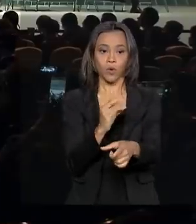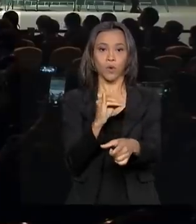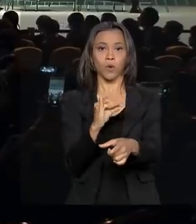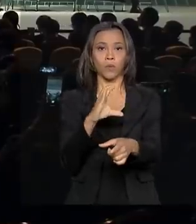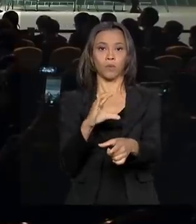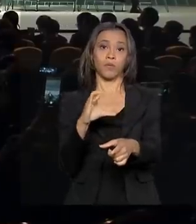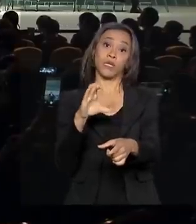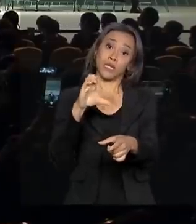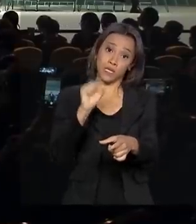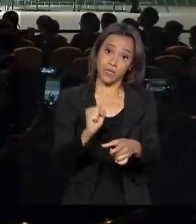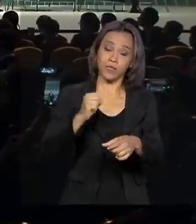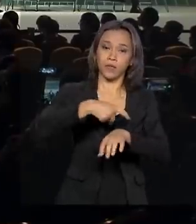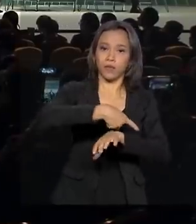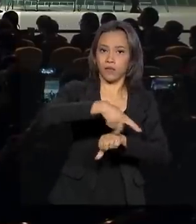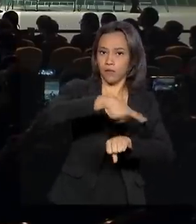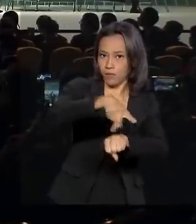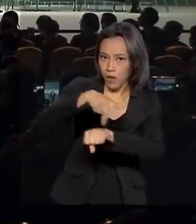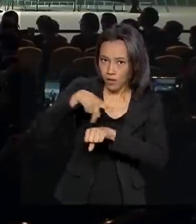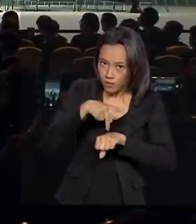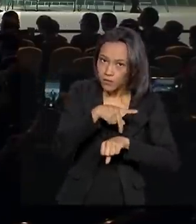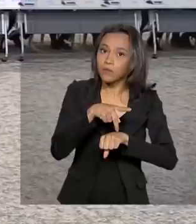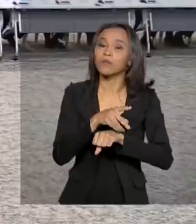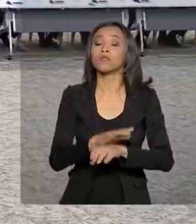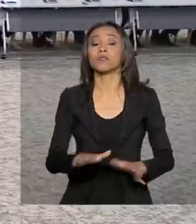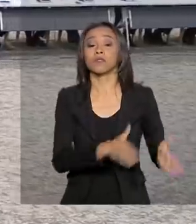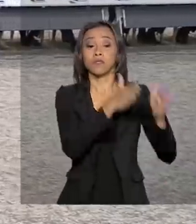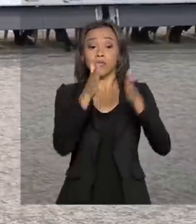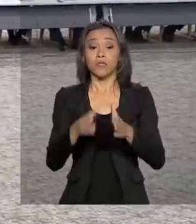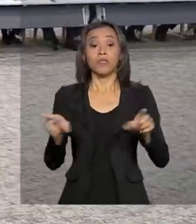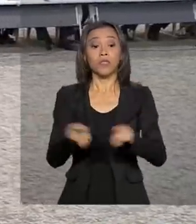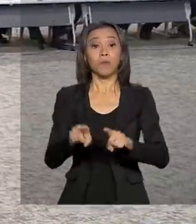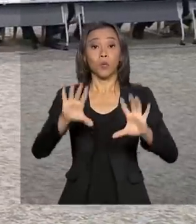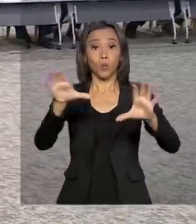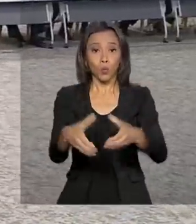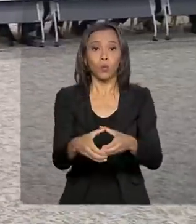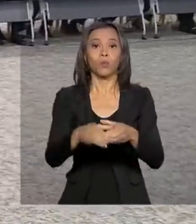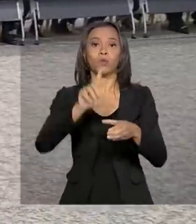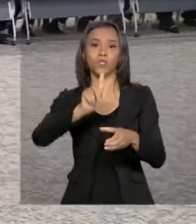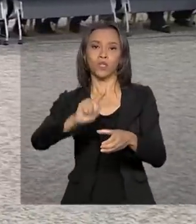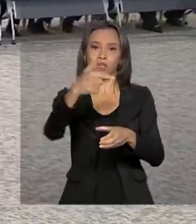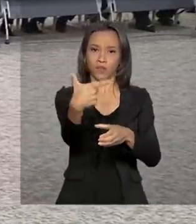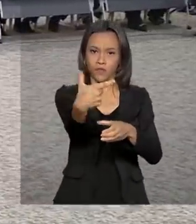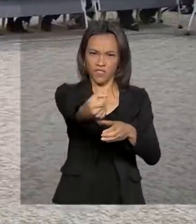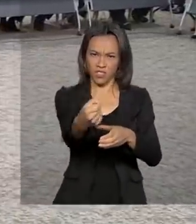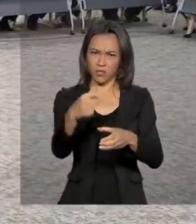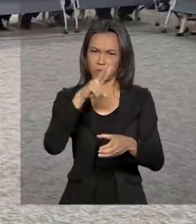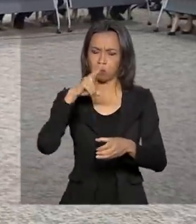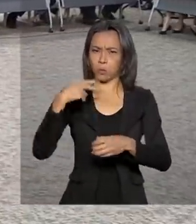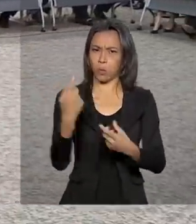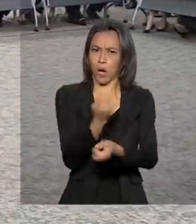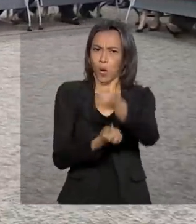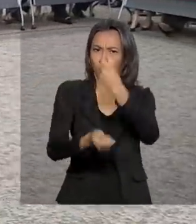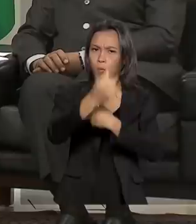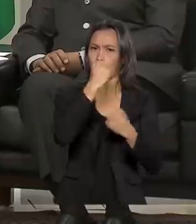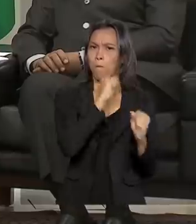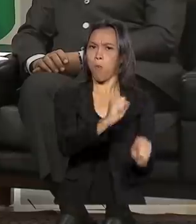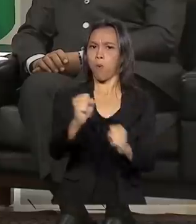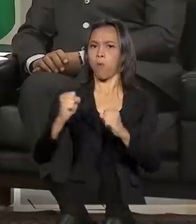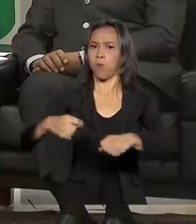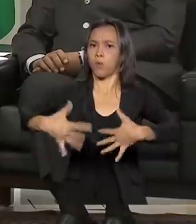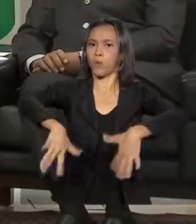Brasil, Rússia, Índia, China e África do Sul, e o G20, que reúne as principais potências econômicas mundiais.